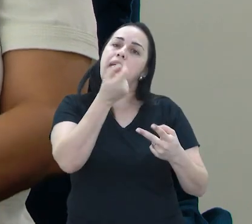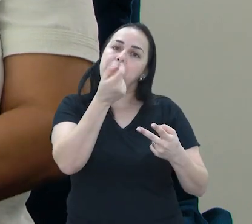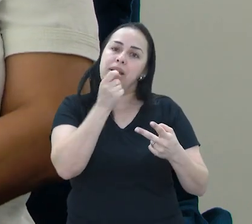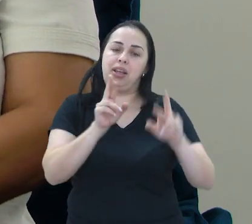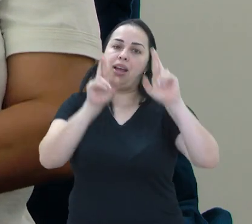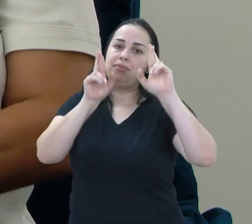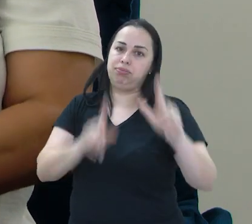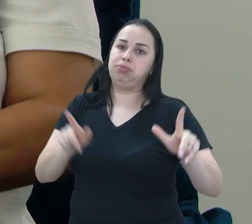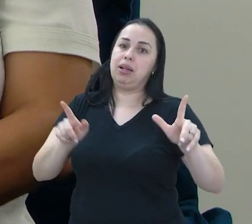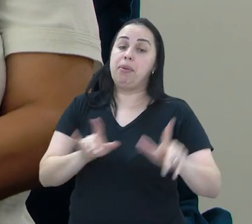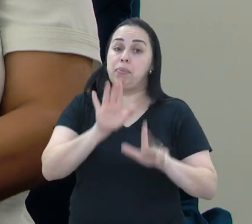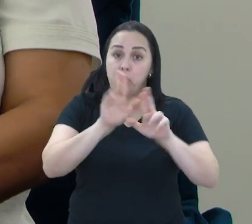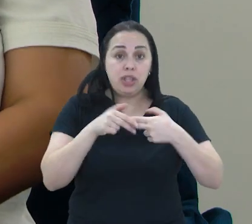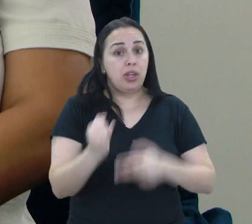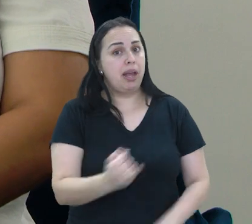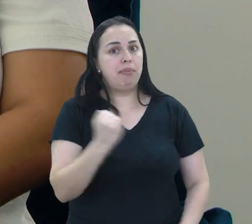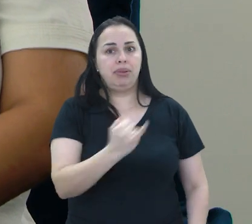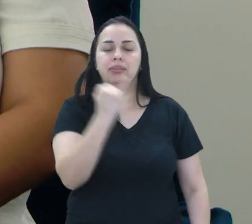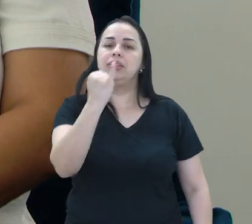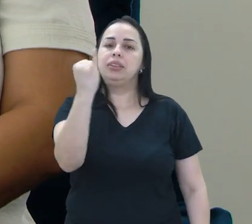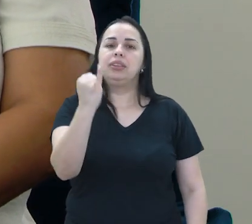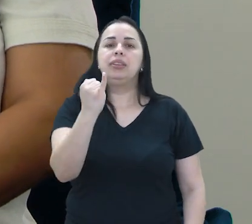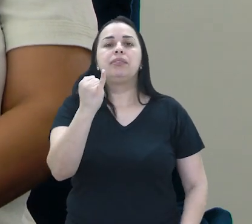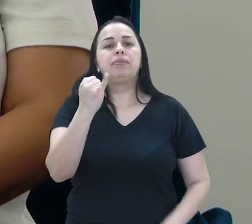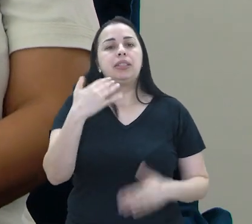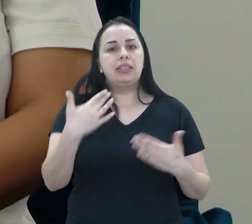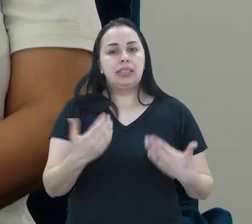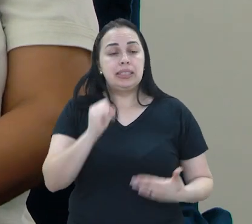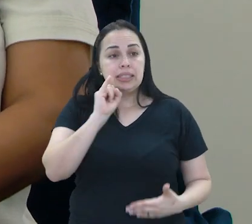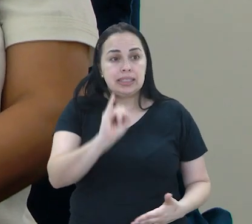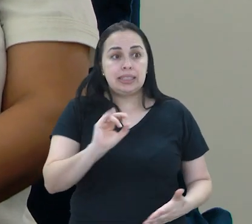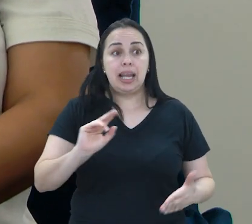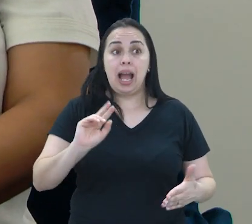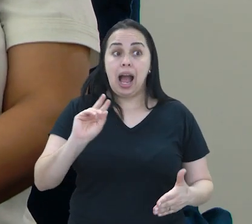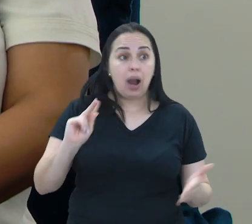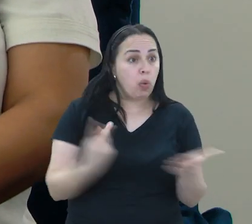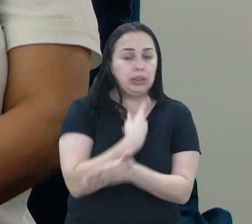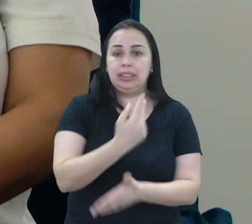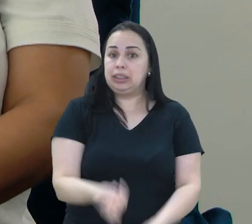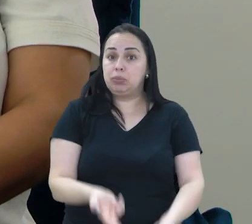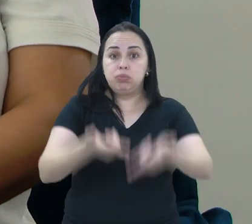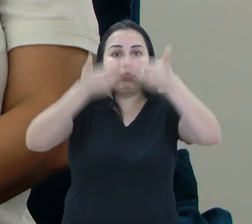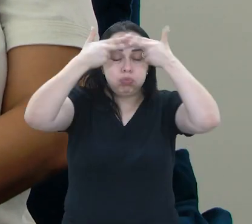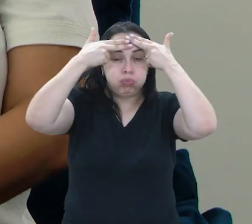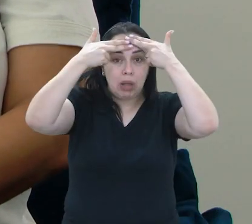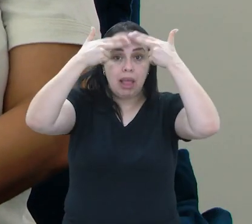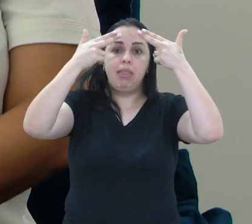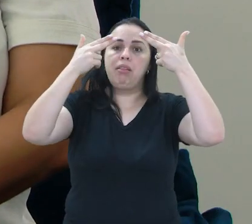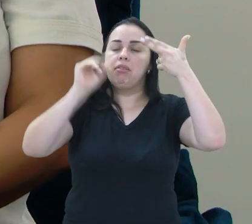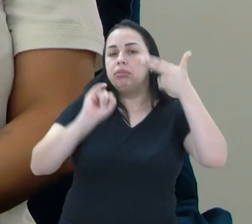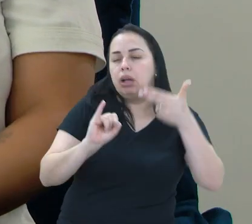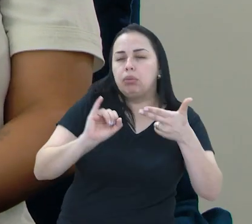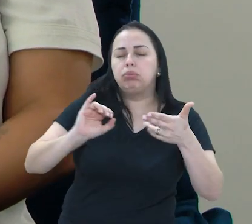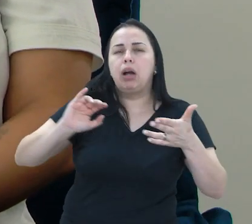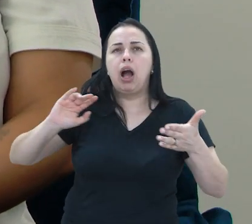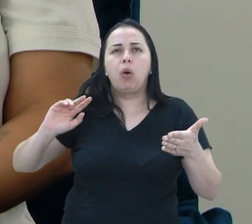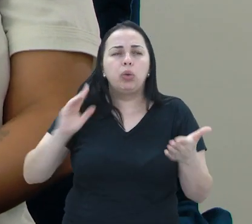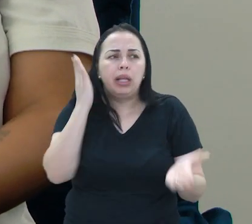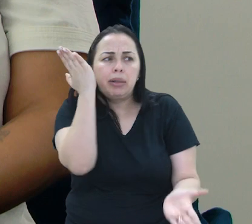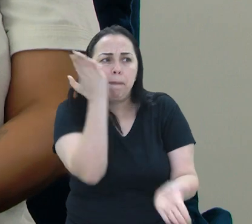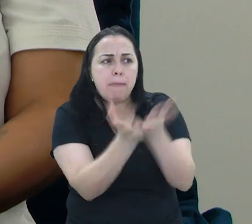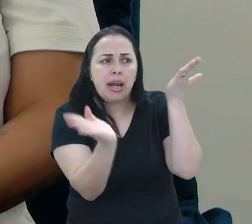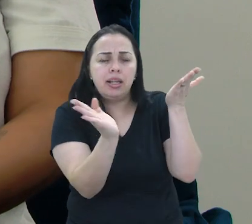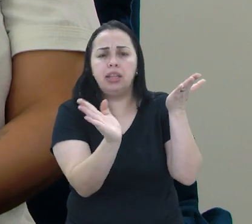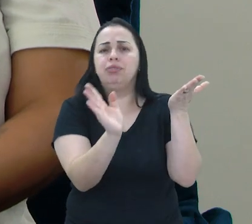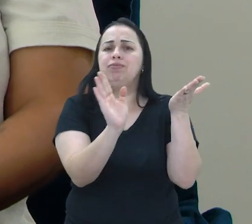Então, é de suma importância, né? Quando você passa por um evento traumático, quando você passa por uma situação